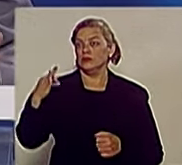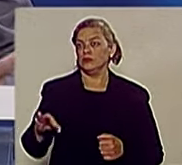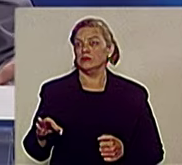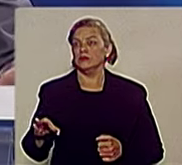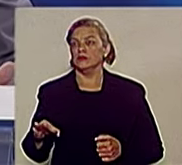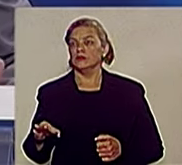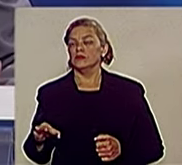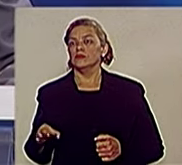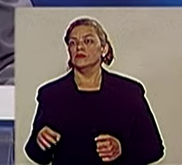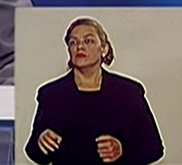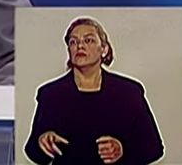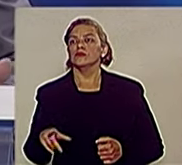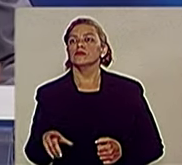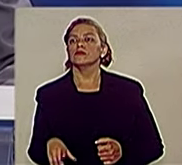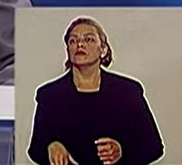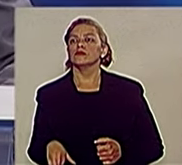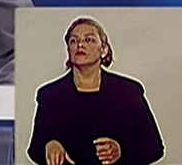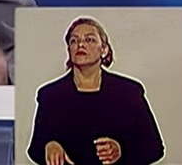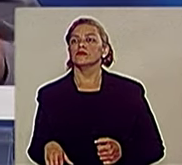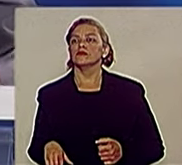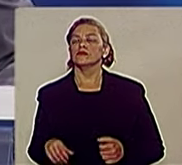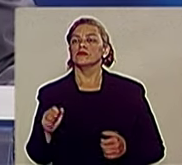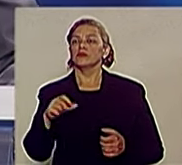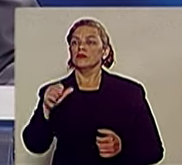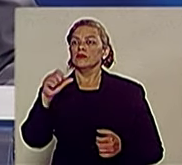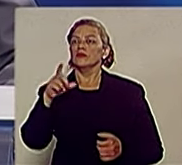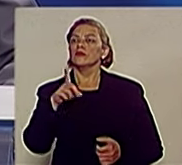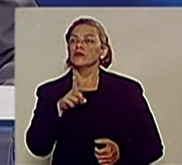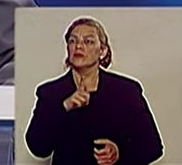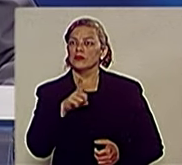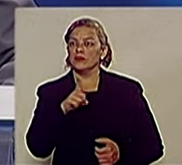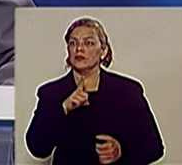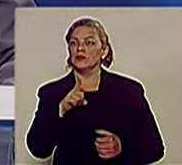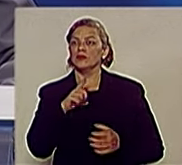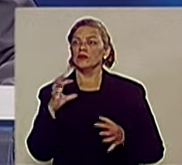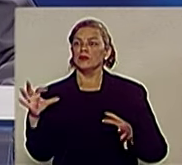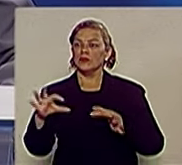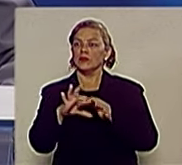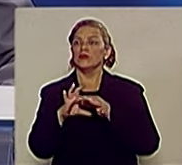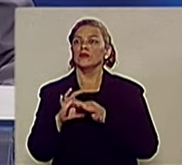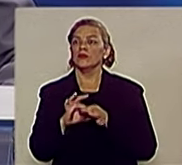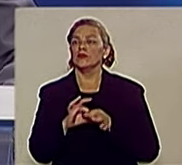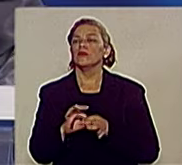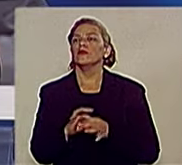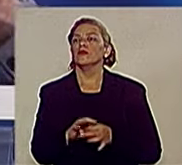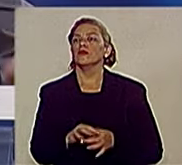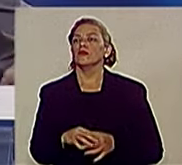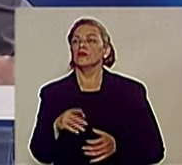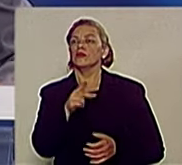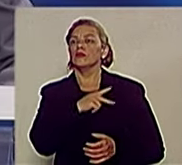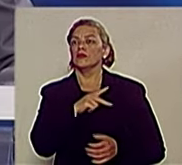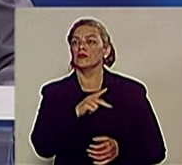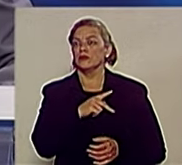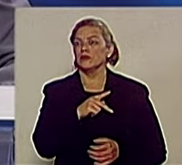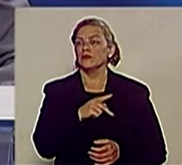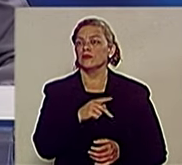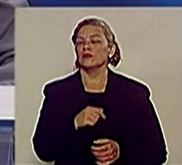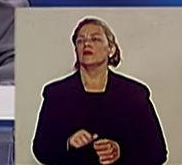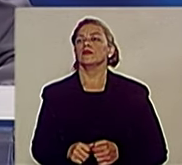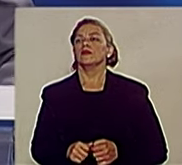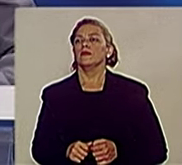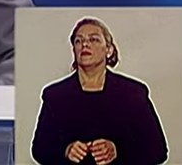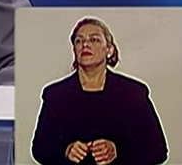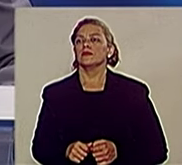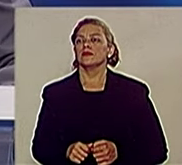os planos de saúde particulares, atendem 48,2% da população e gastam em torno de 500 milhões por